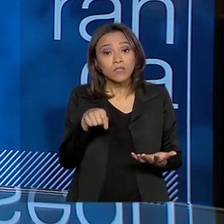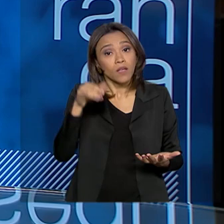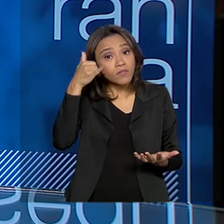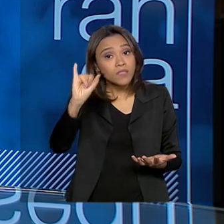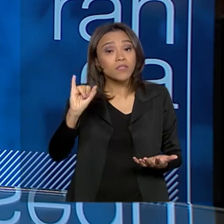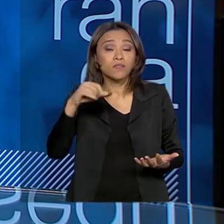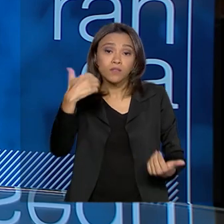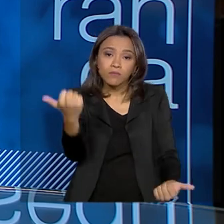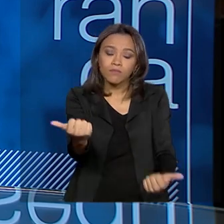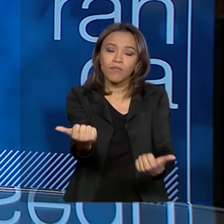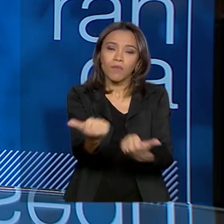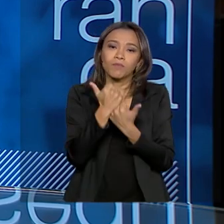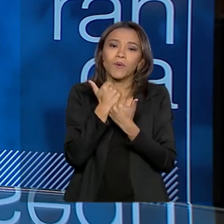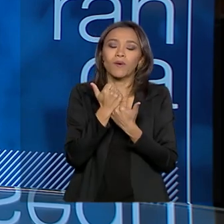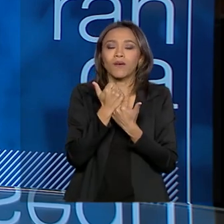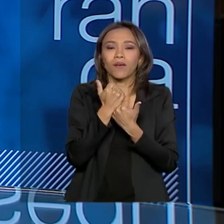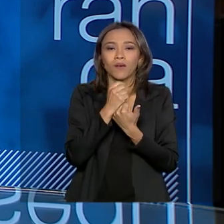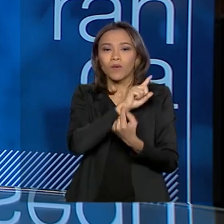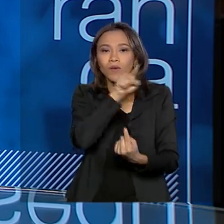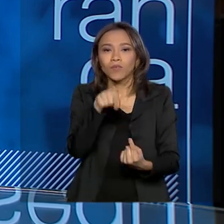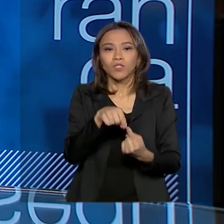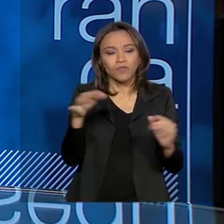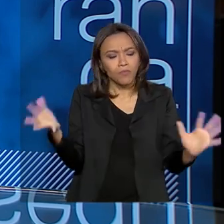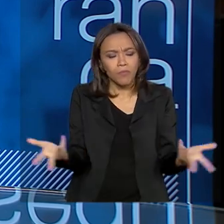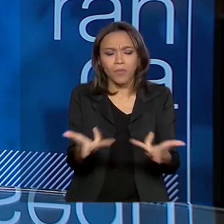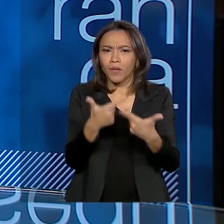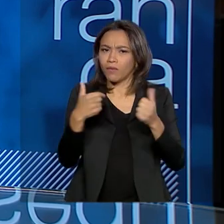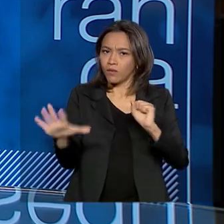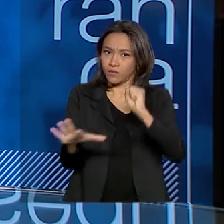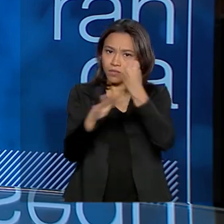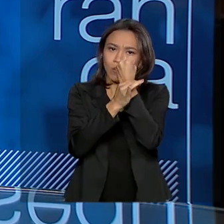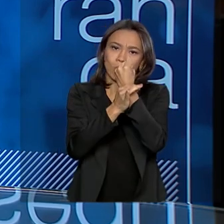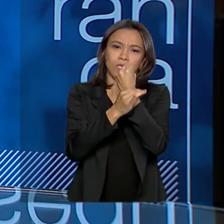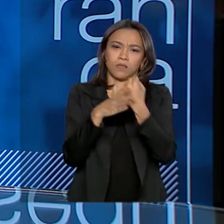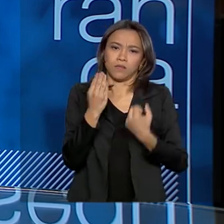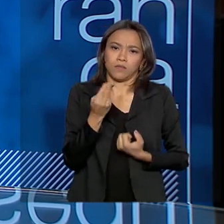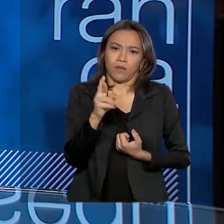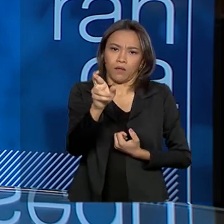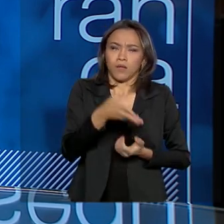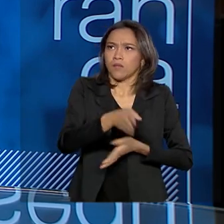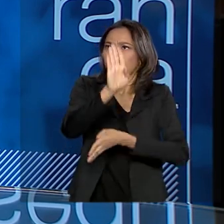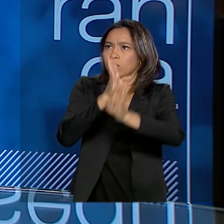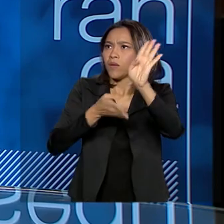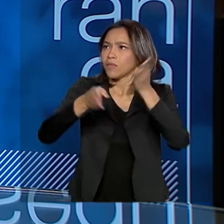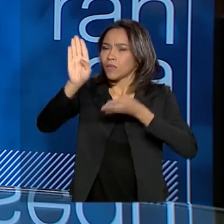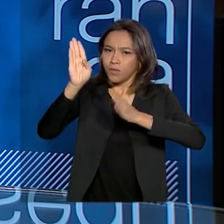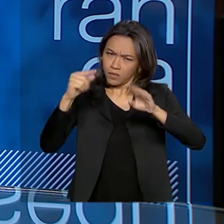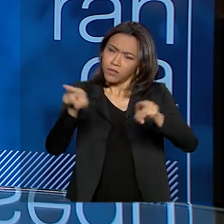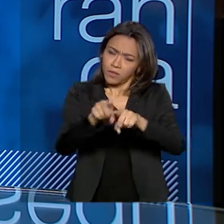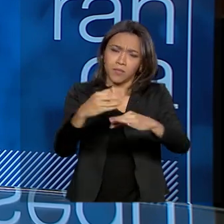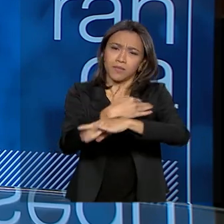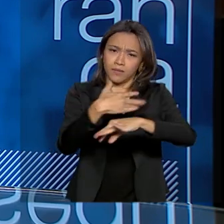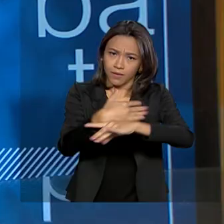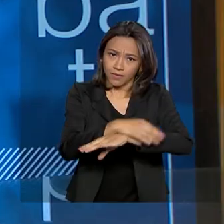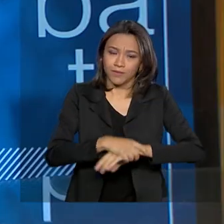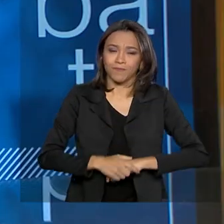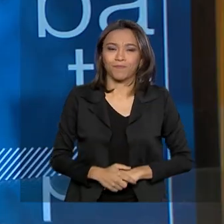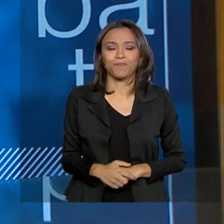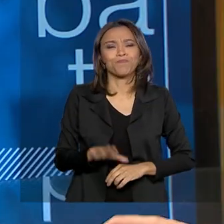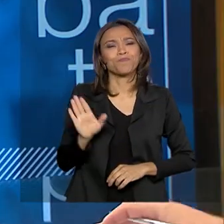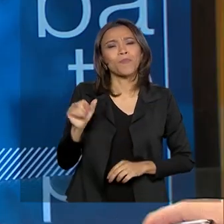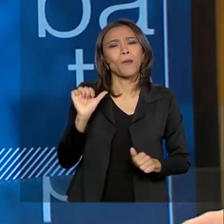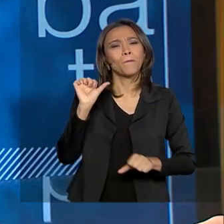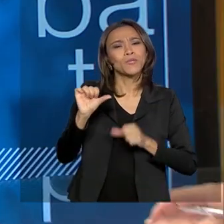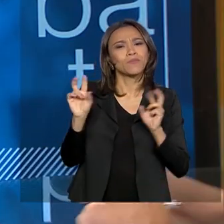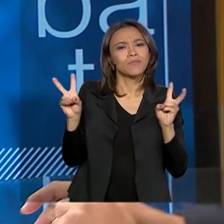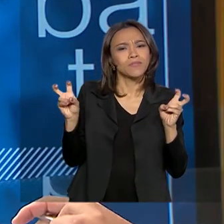de melhorar as condições de segurança nas nossas estradas e também vale para as cidades. Agora, mudando um